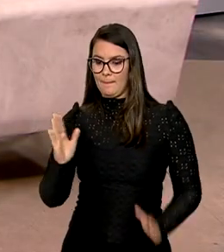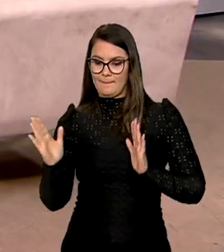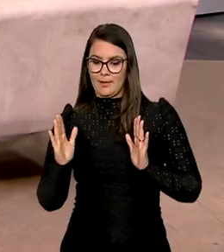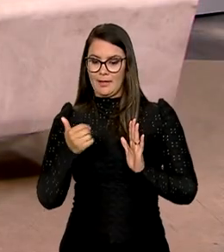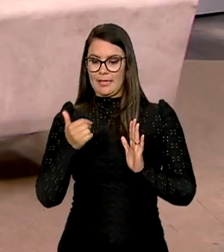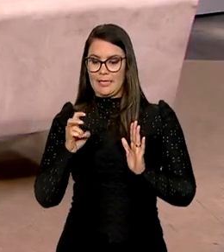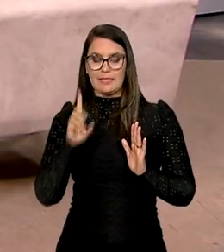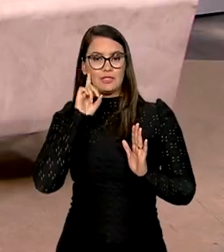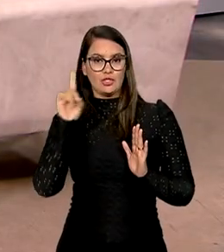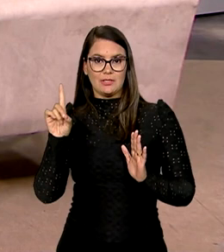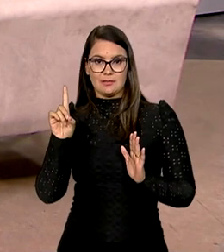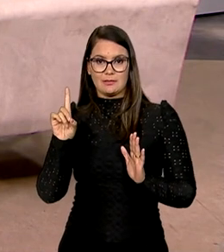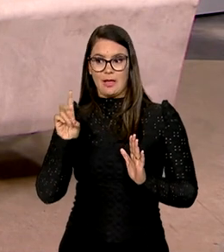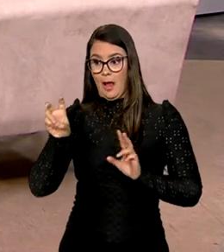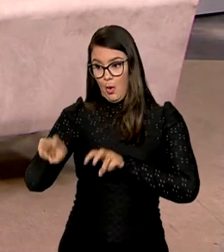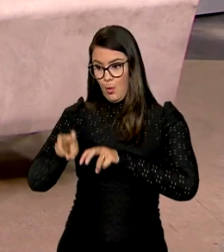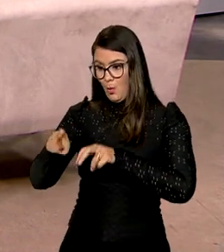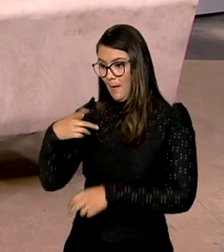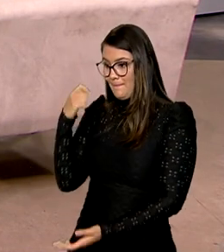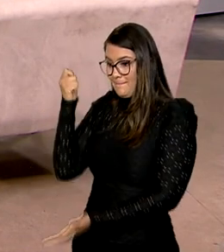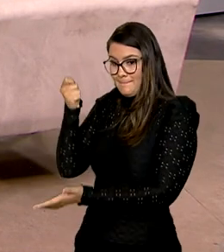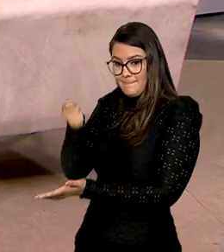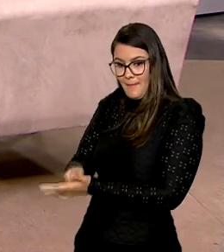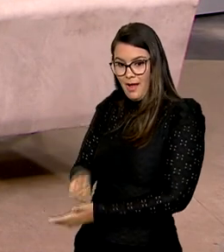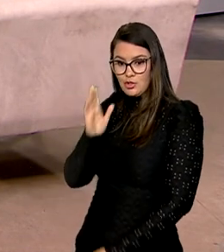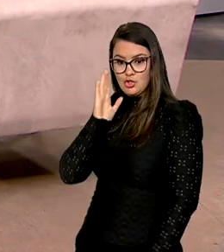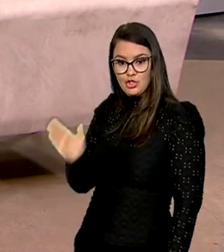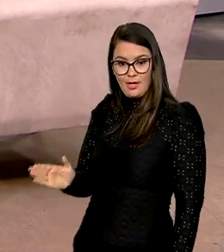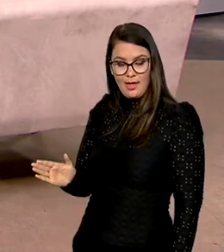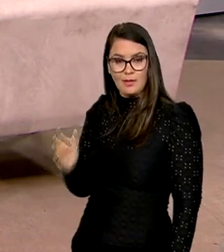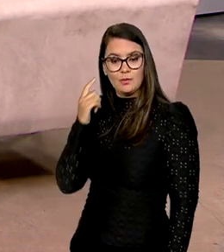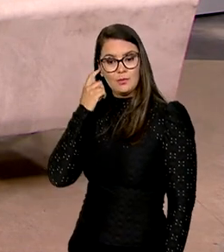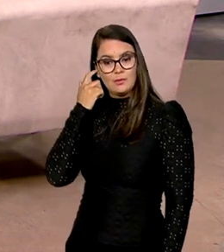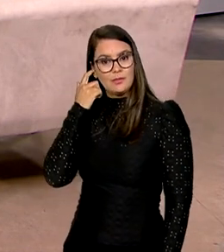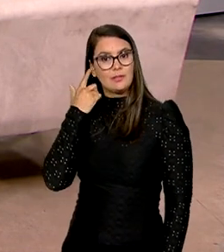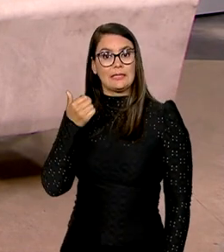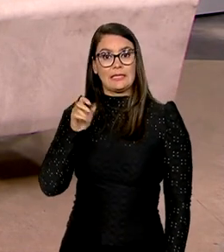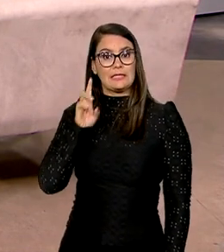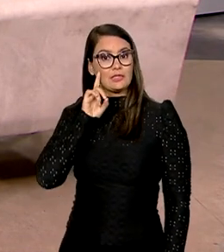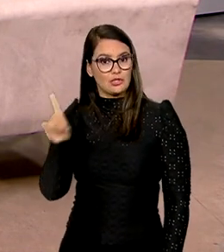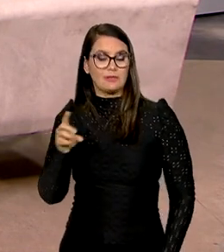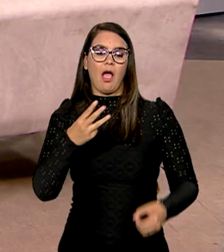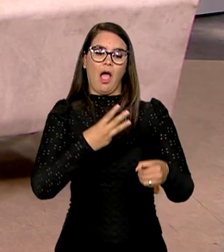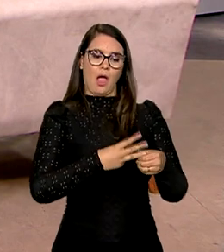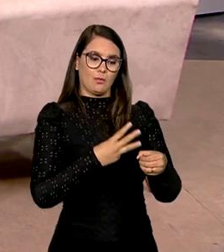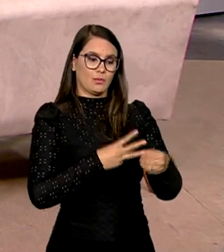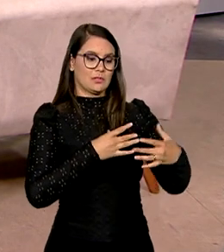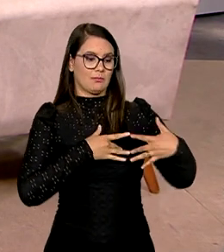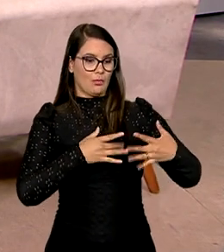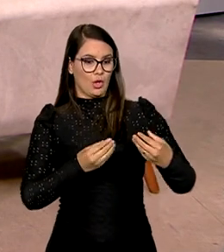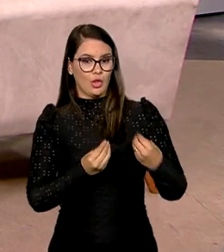paga ao produtor rural, direto, sem atravessador, a cada 15 dias. E o município doa aquele